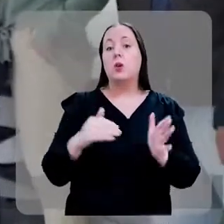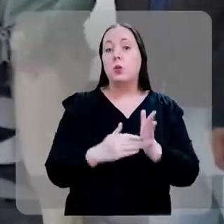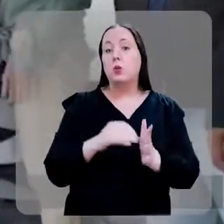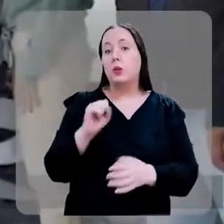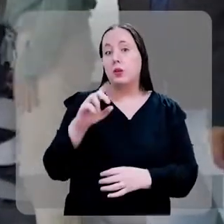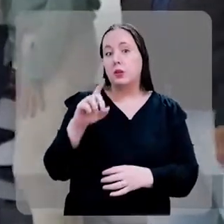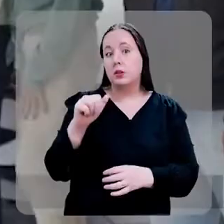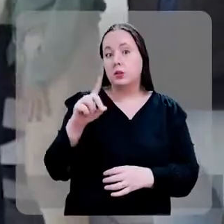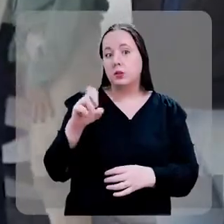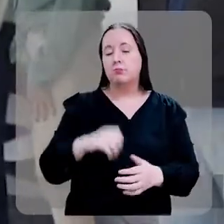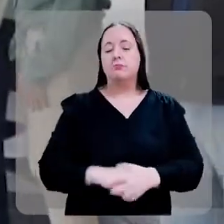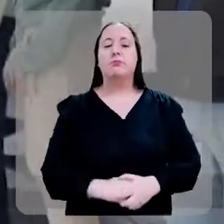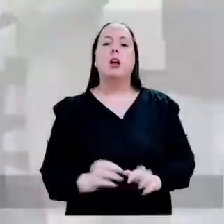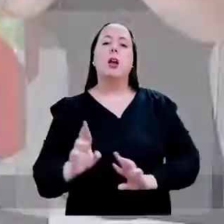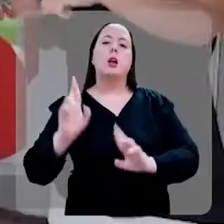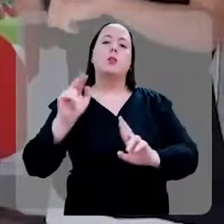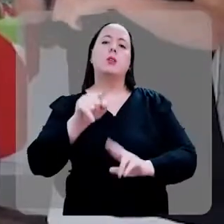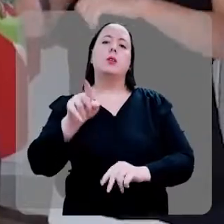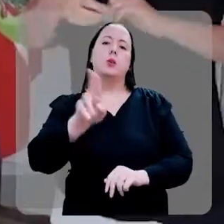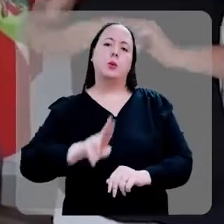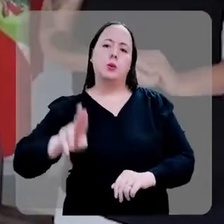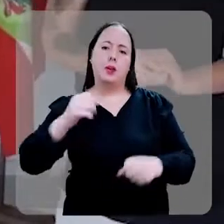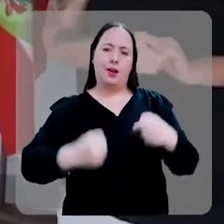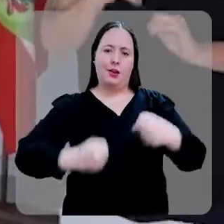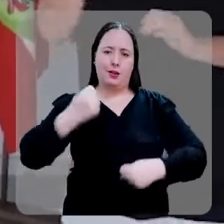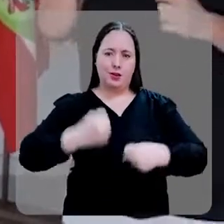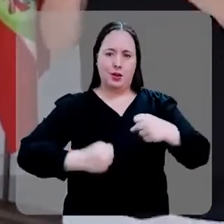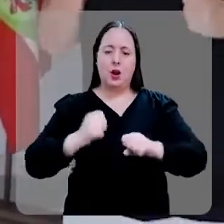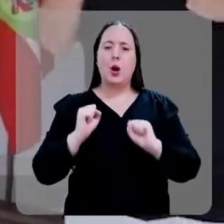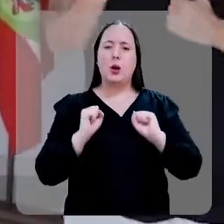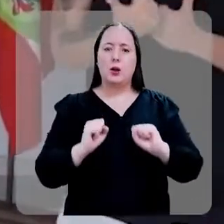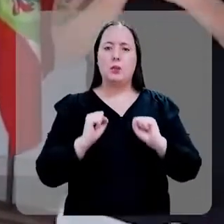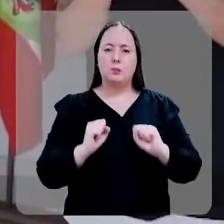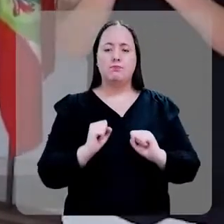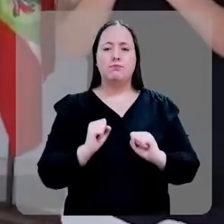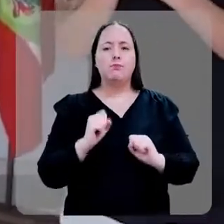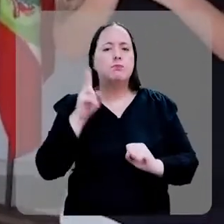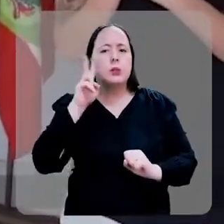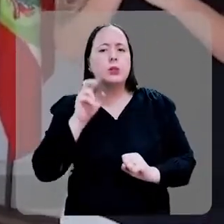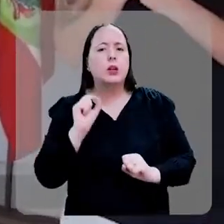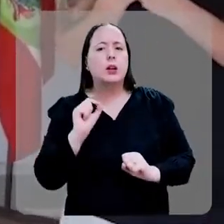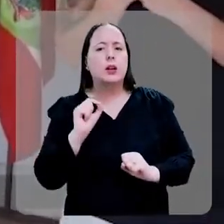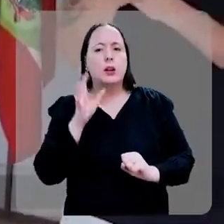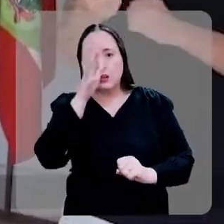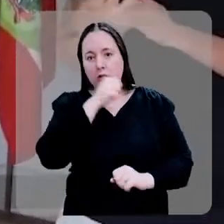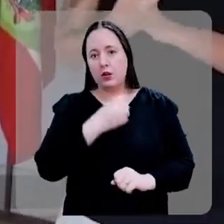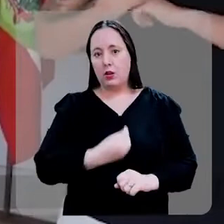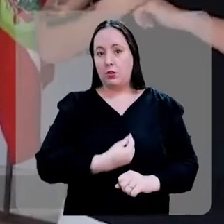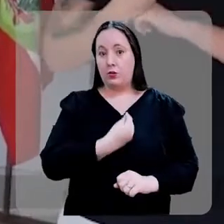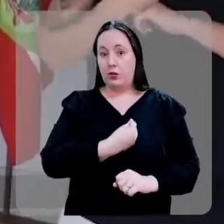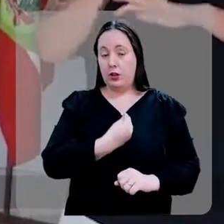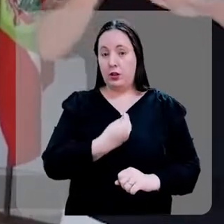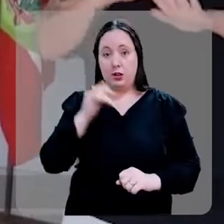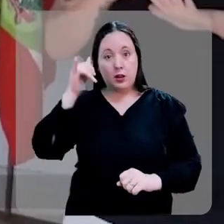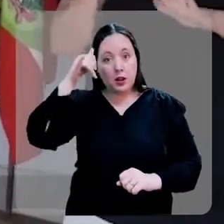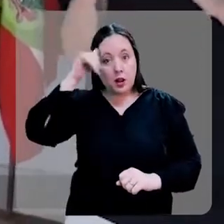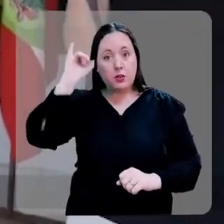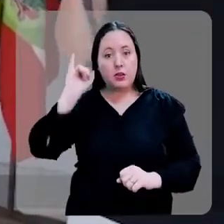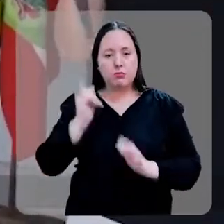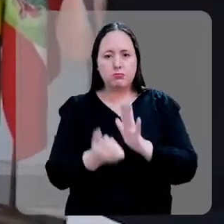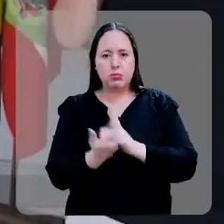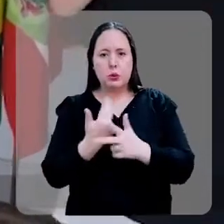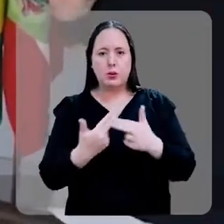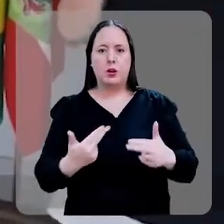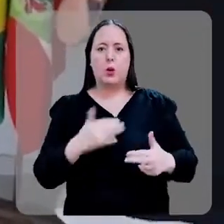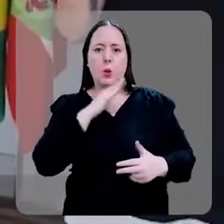Painel e Saudades. Eu espero que vocês usufruam desses veículos e que possam resgatar vidas